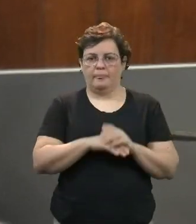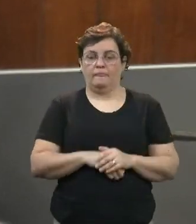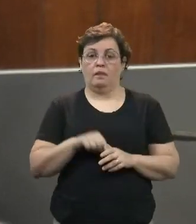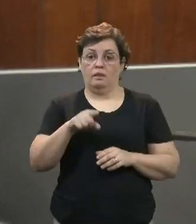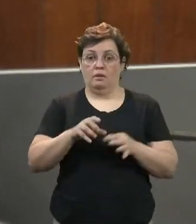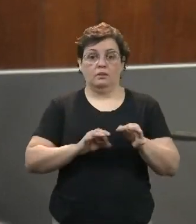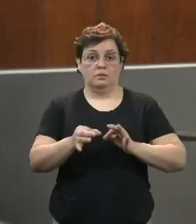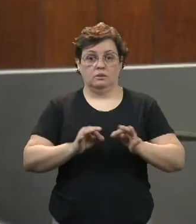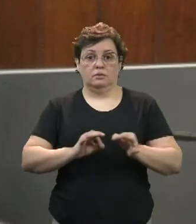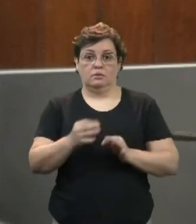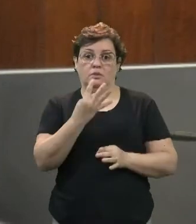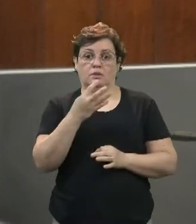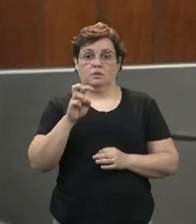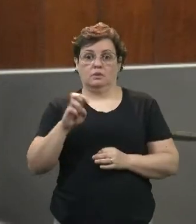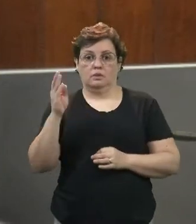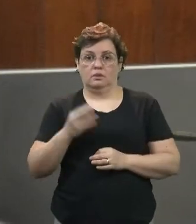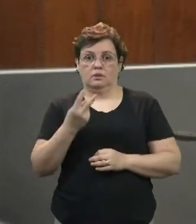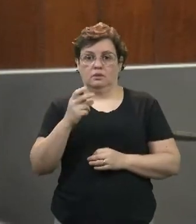fatídico projeto,